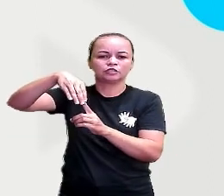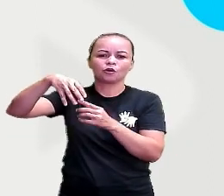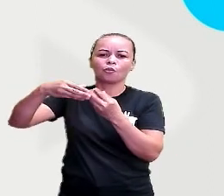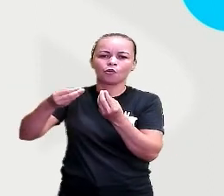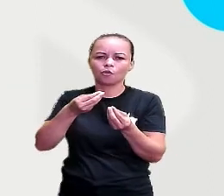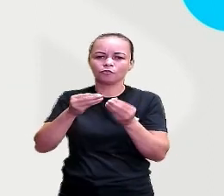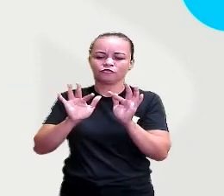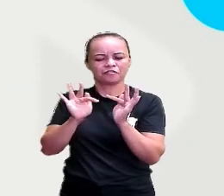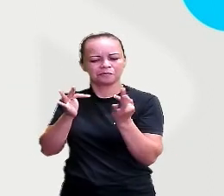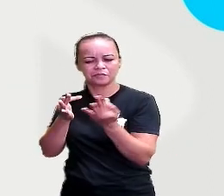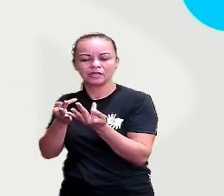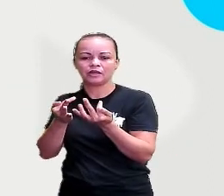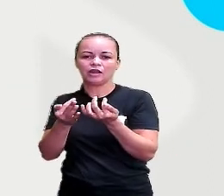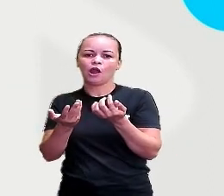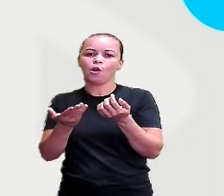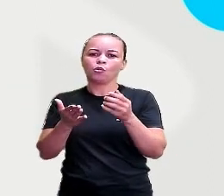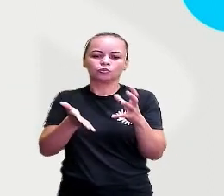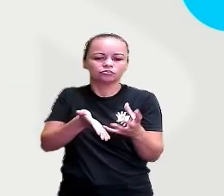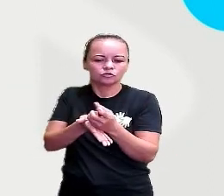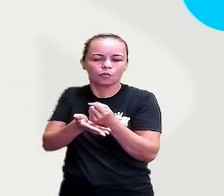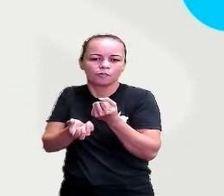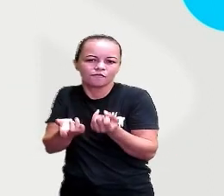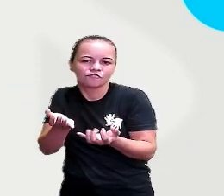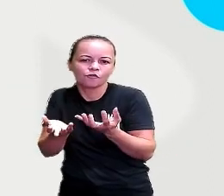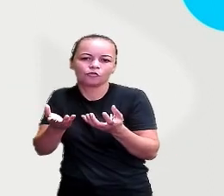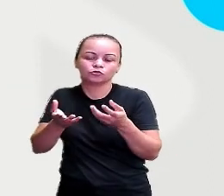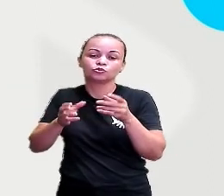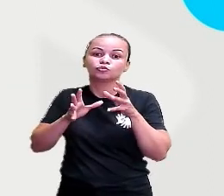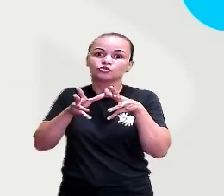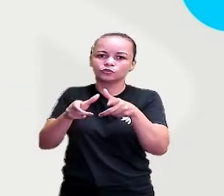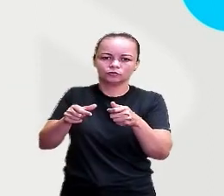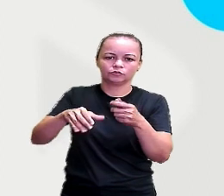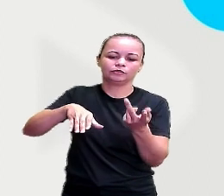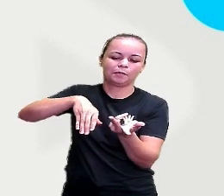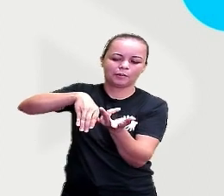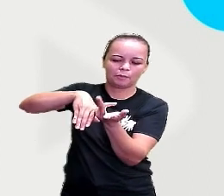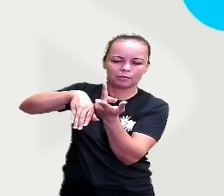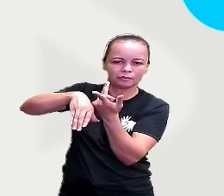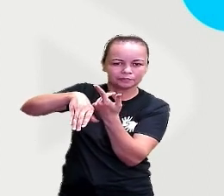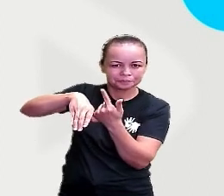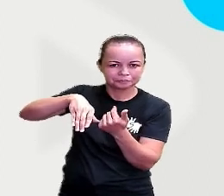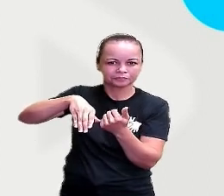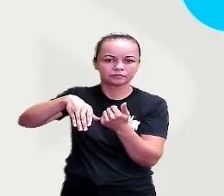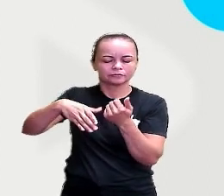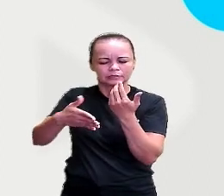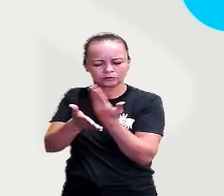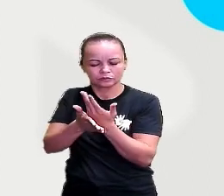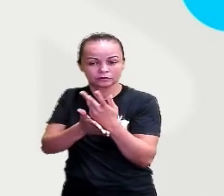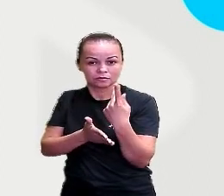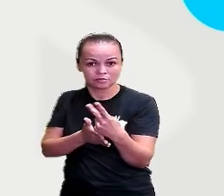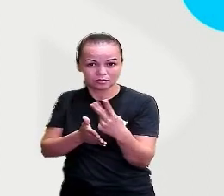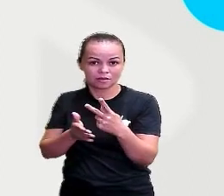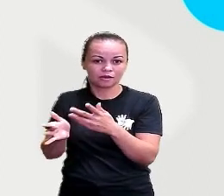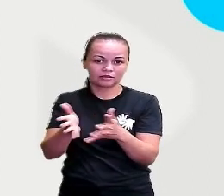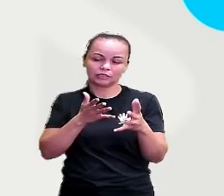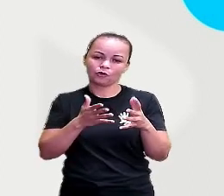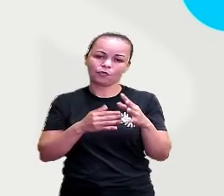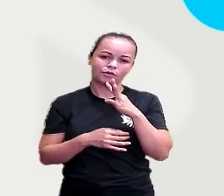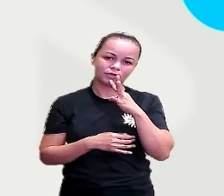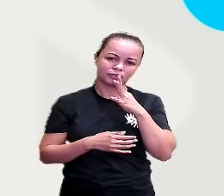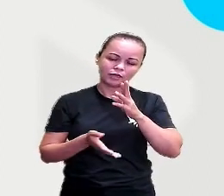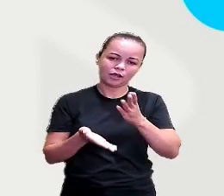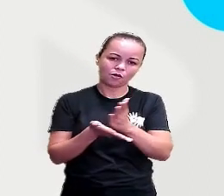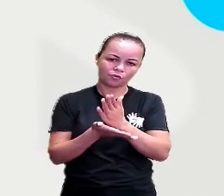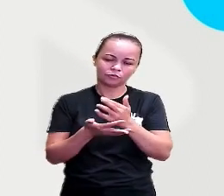como família, o domínio do fogo, tudo foi colocado em pintura. Então, ao estudar essas pinturas, podemos conhecer algumas atividades